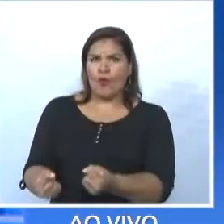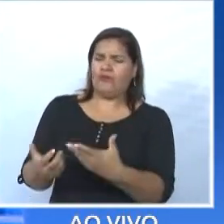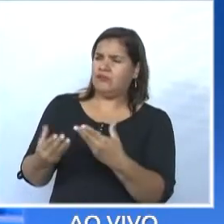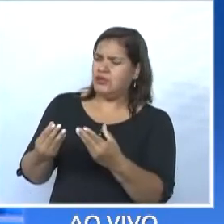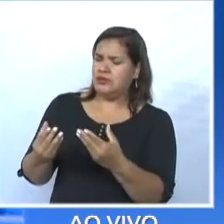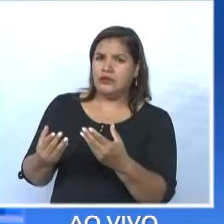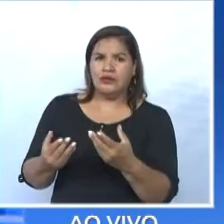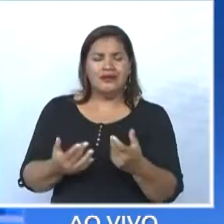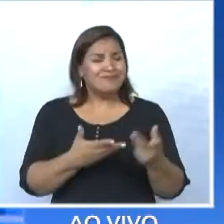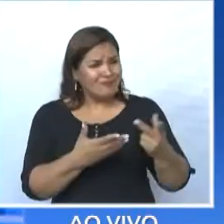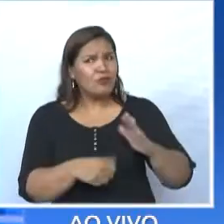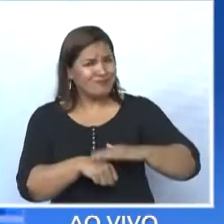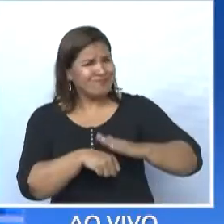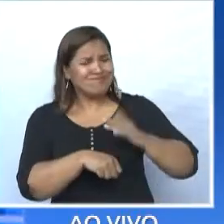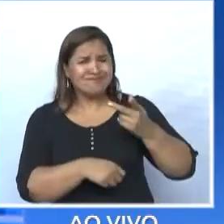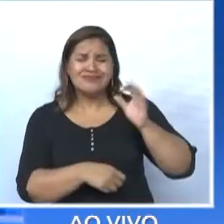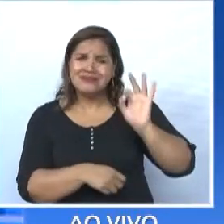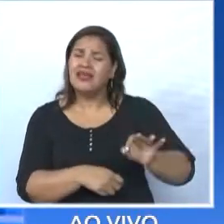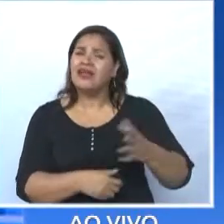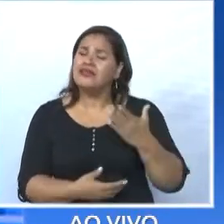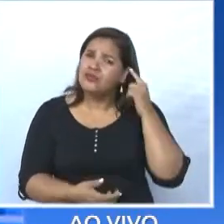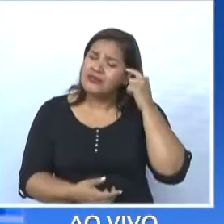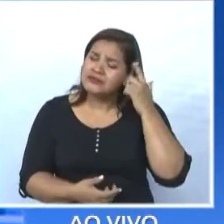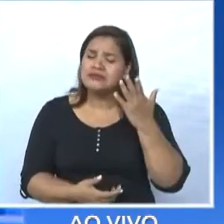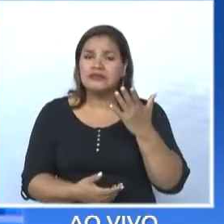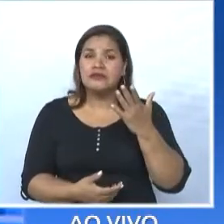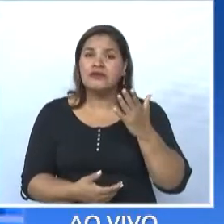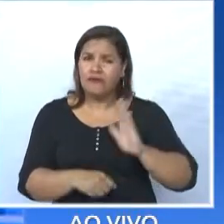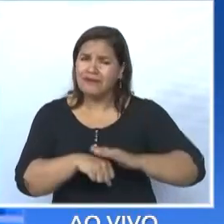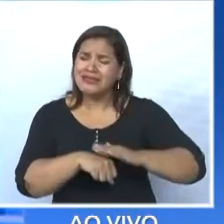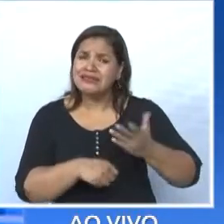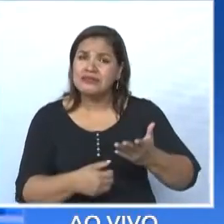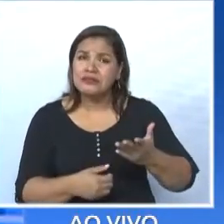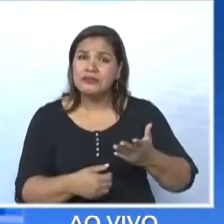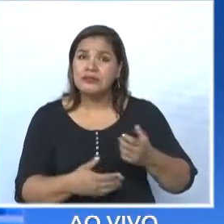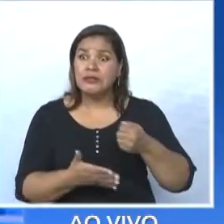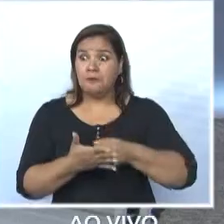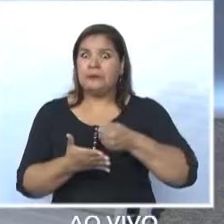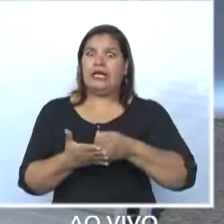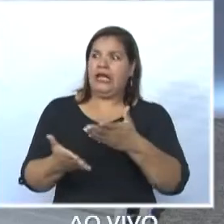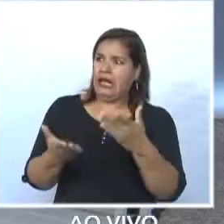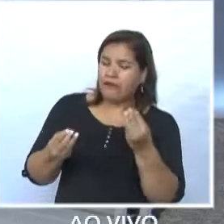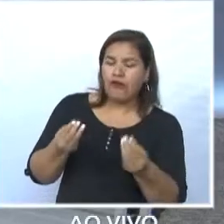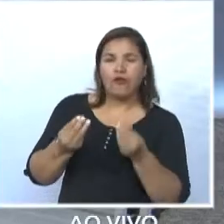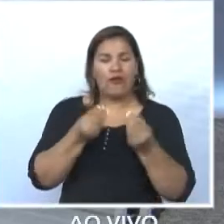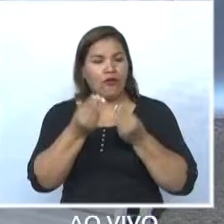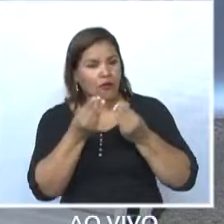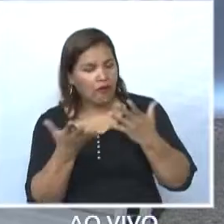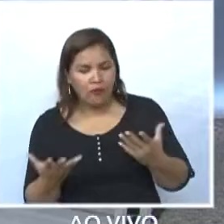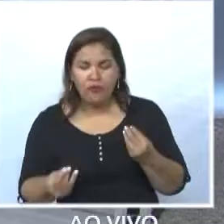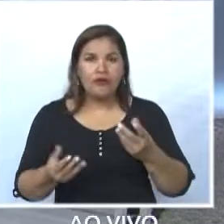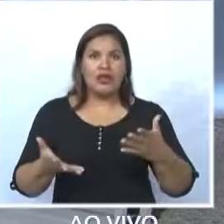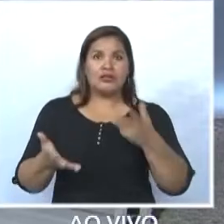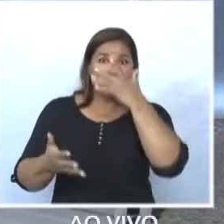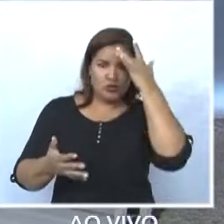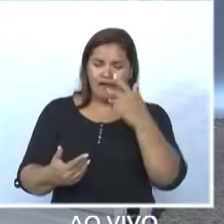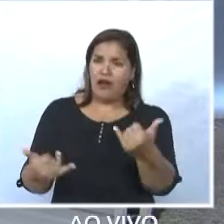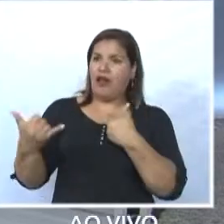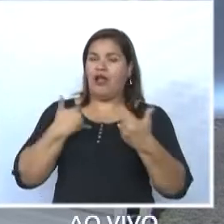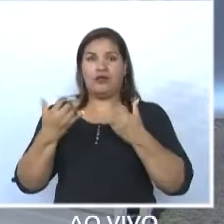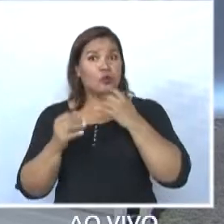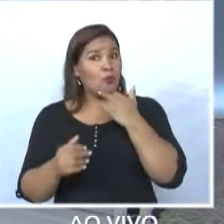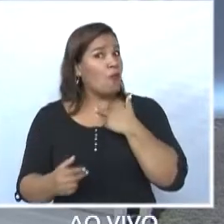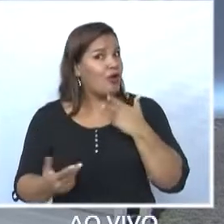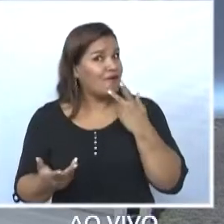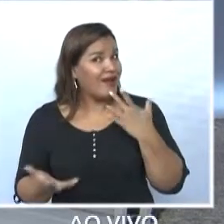razão, eu vou fazer isso aí. E obrigava muito no balanço também. e o pessoal falava assim, não pode falar isso, ele é a sua adversária.